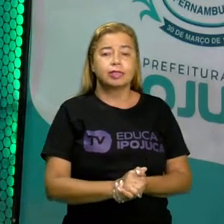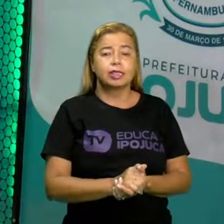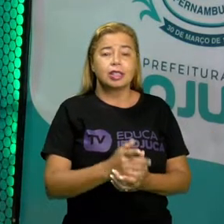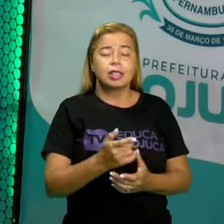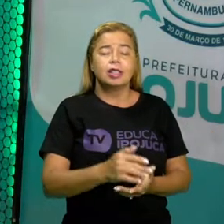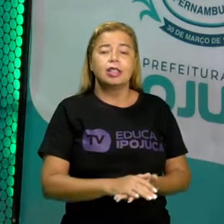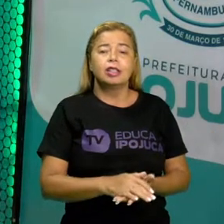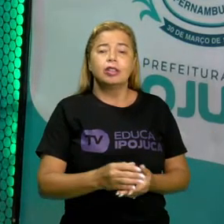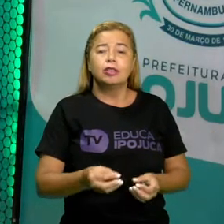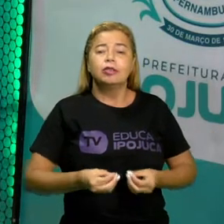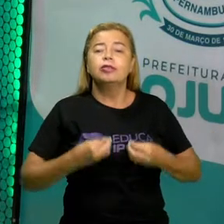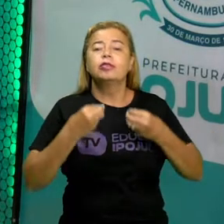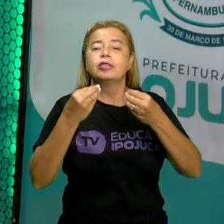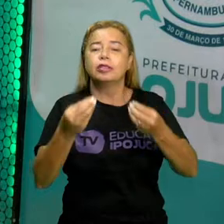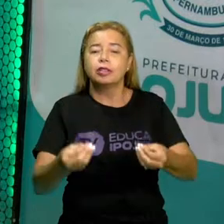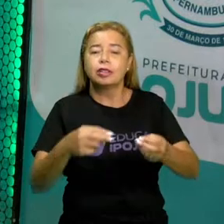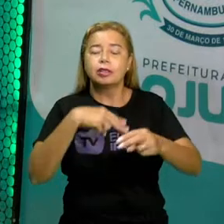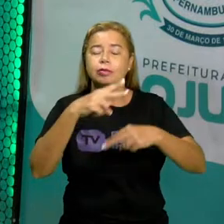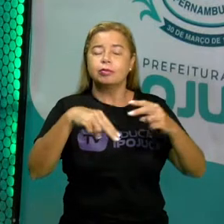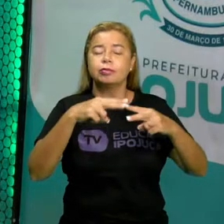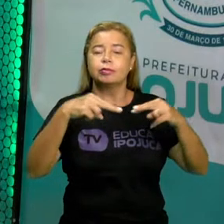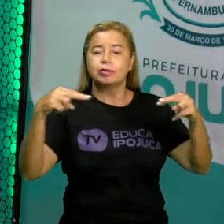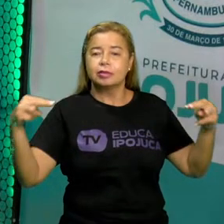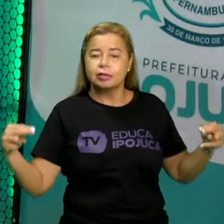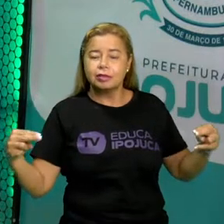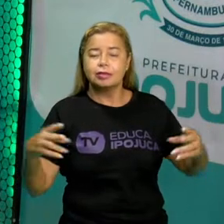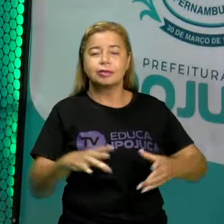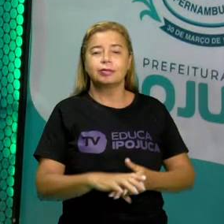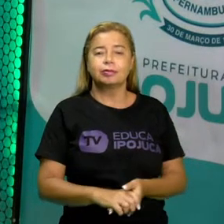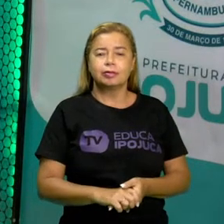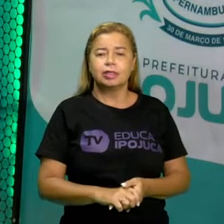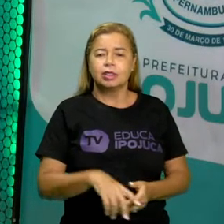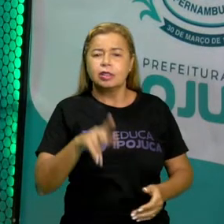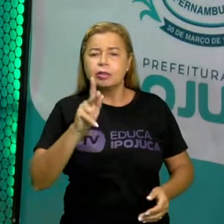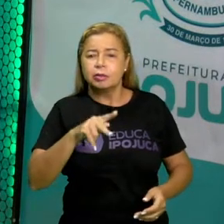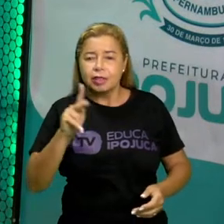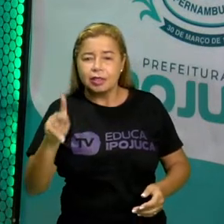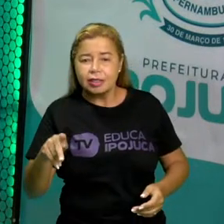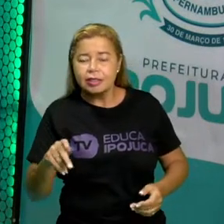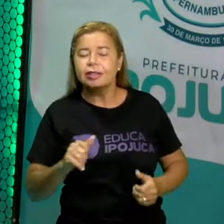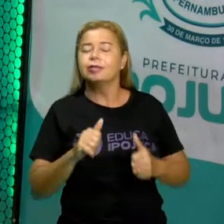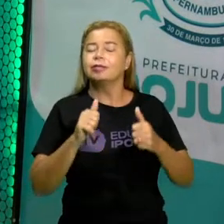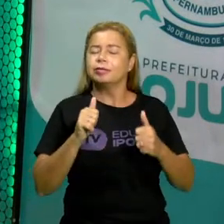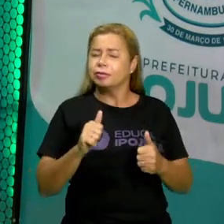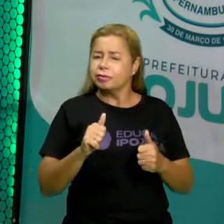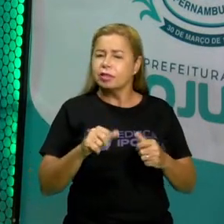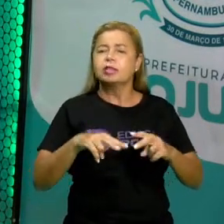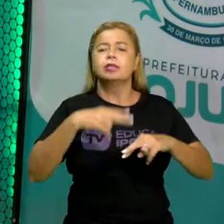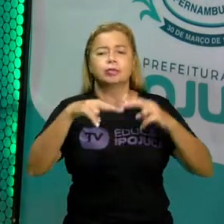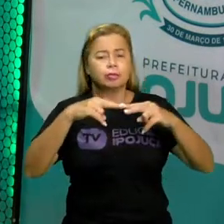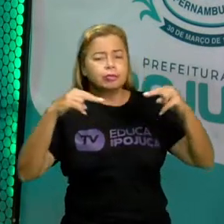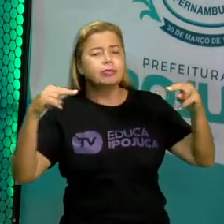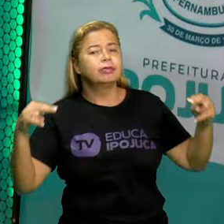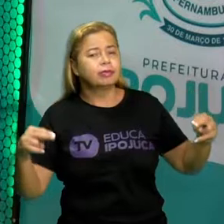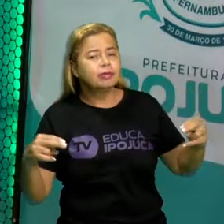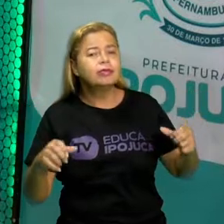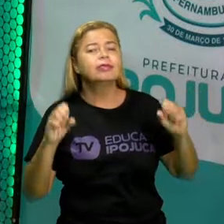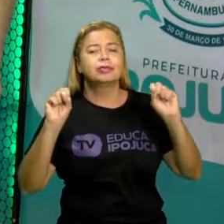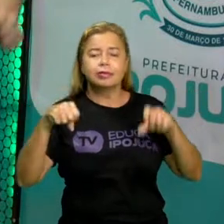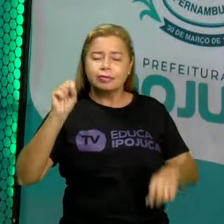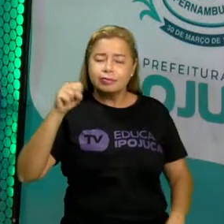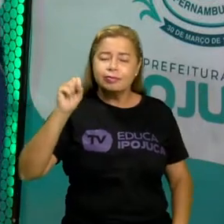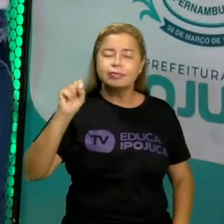presente para vocês. Um presente, professora. Isso mesmo, um presente muito